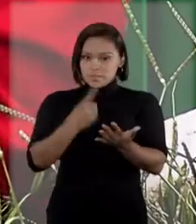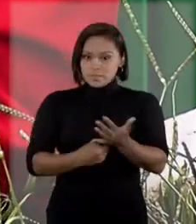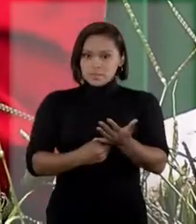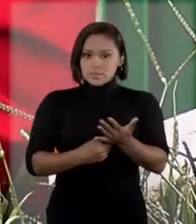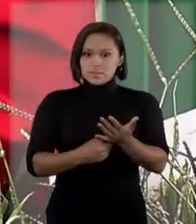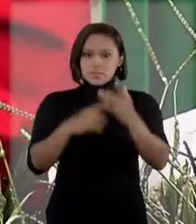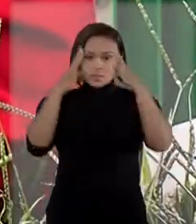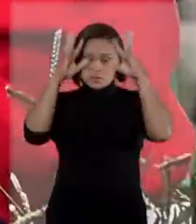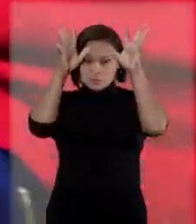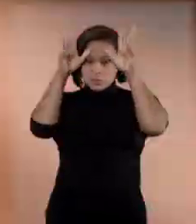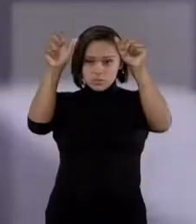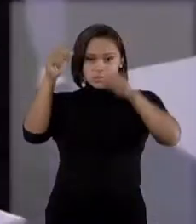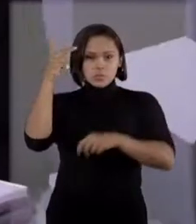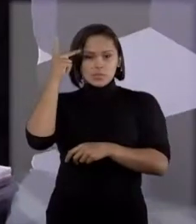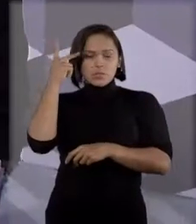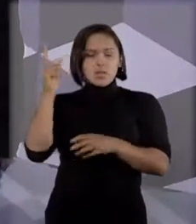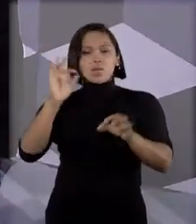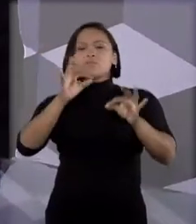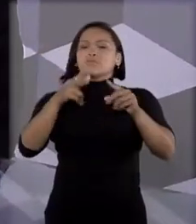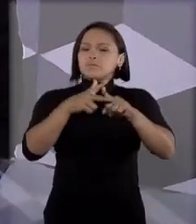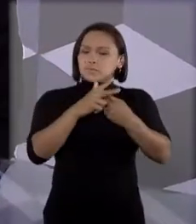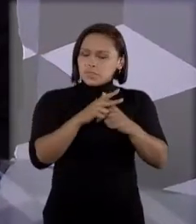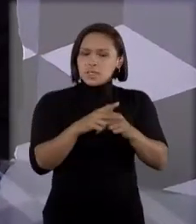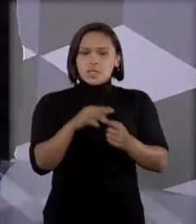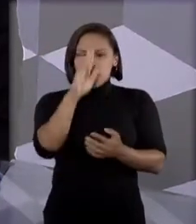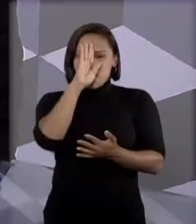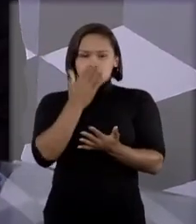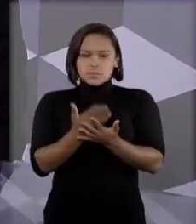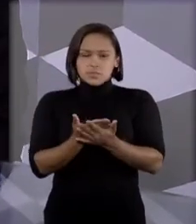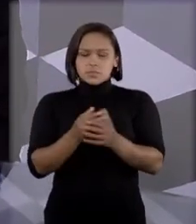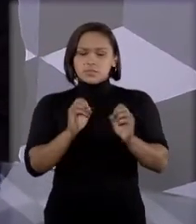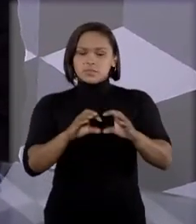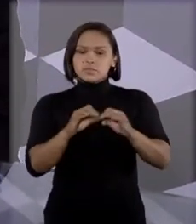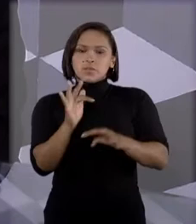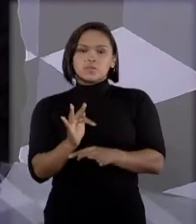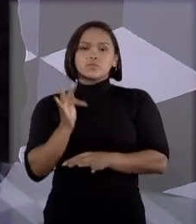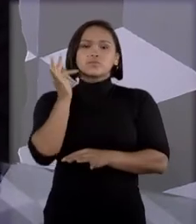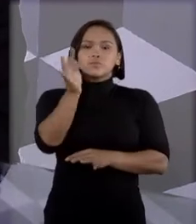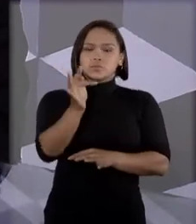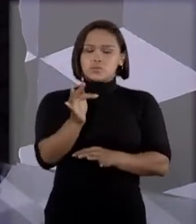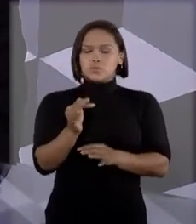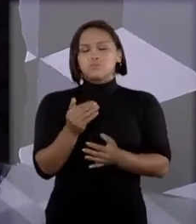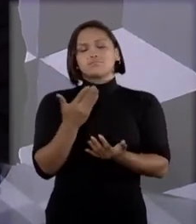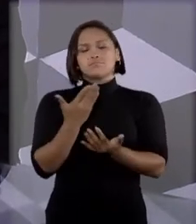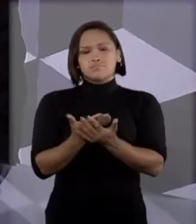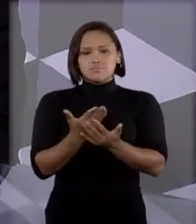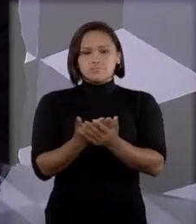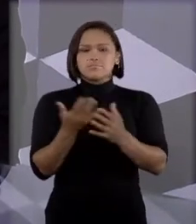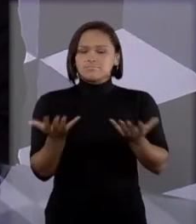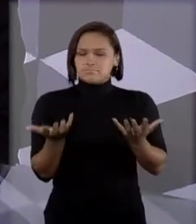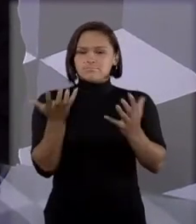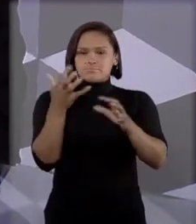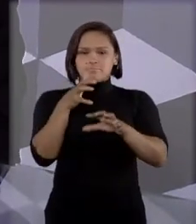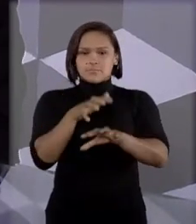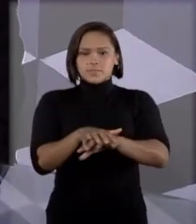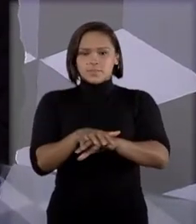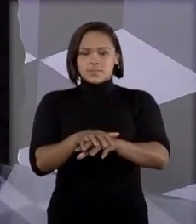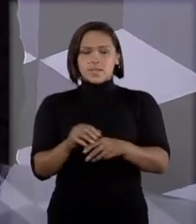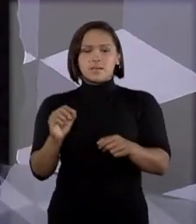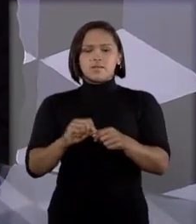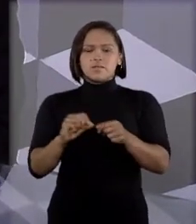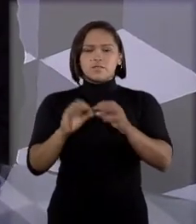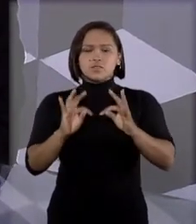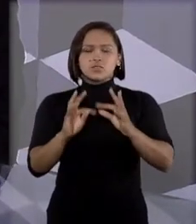Estadual reformada. Eu acredito que a educação do futuro é uma educação que inclui e faz com que